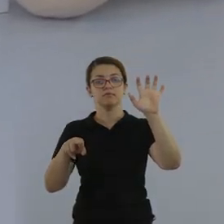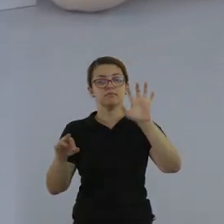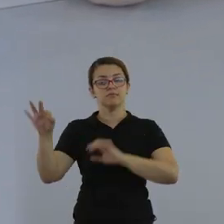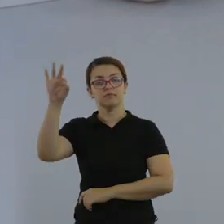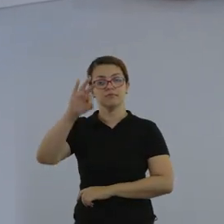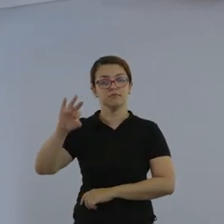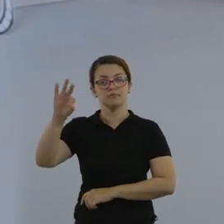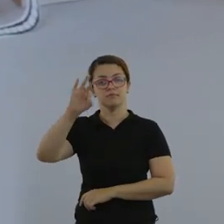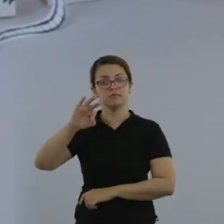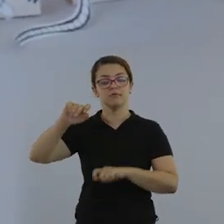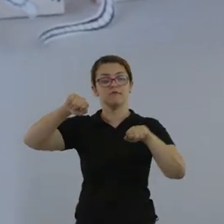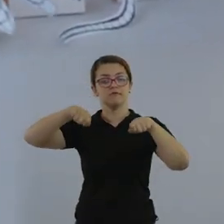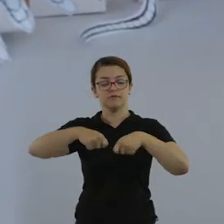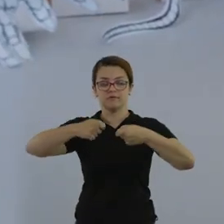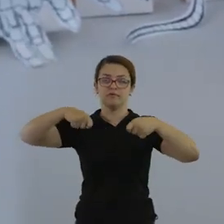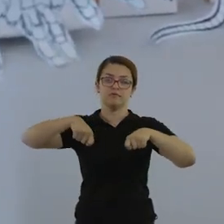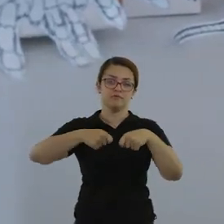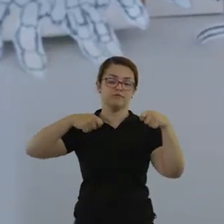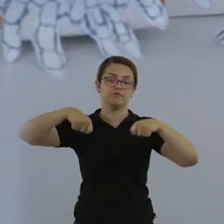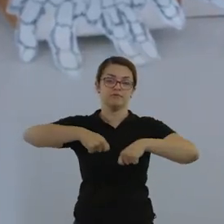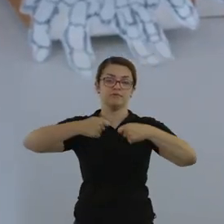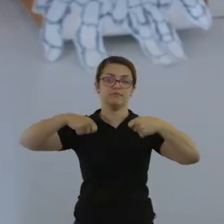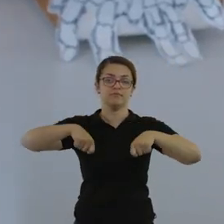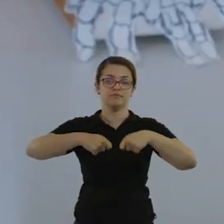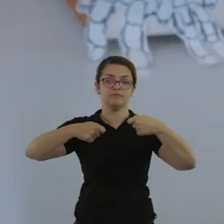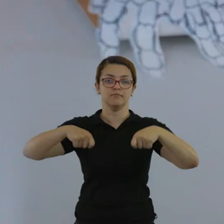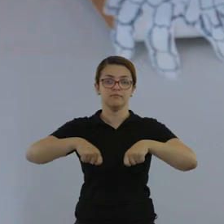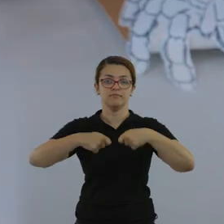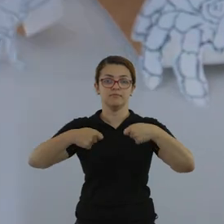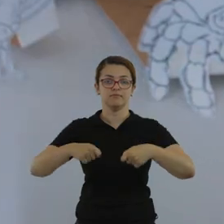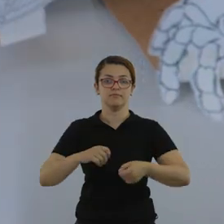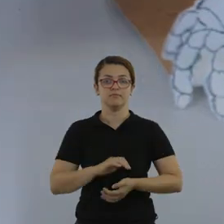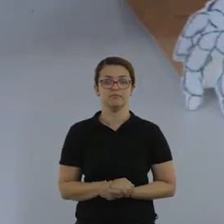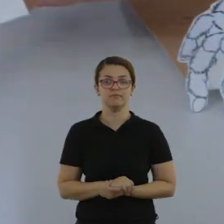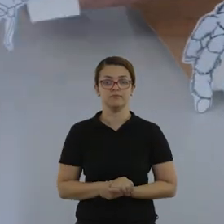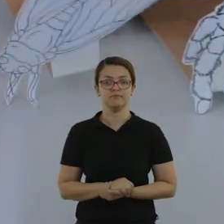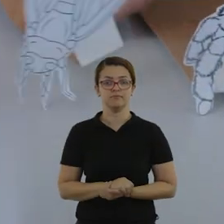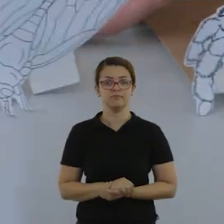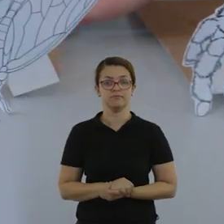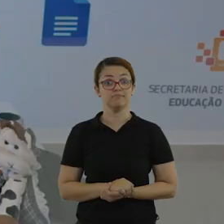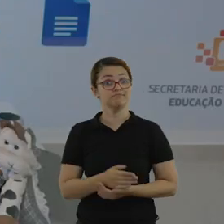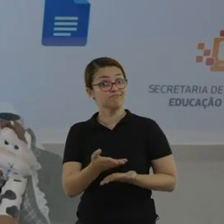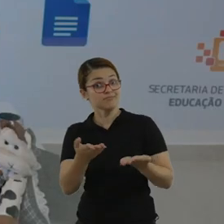gato no rato, rato na aranha, aranha na mosca, a mosca na velha, a velha afiar.